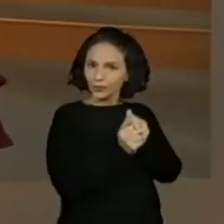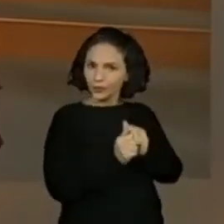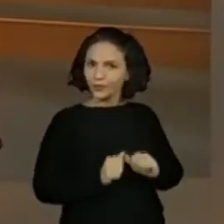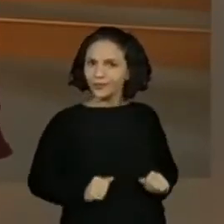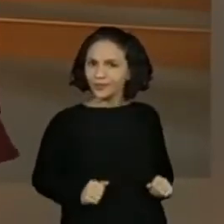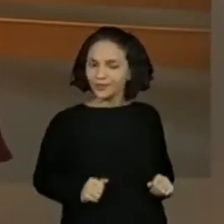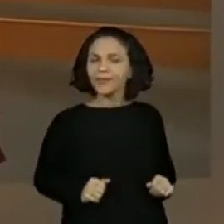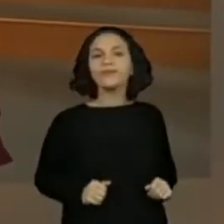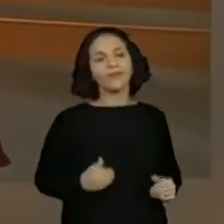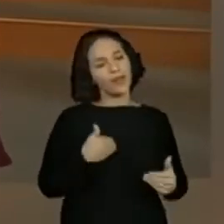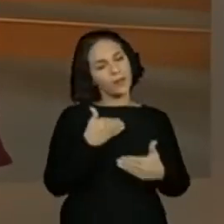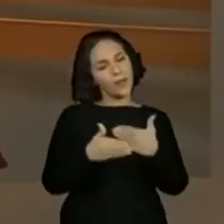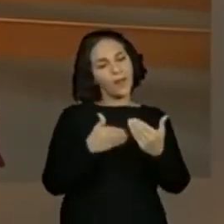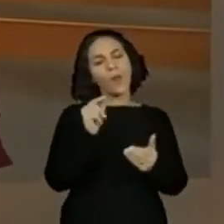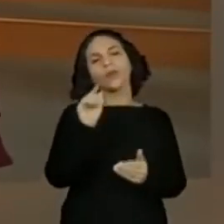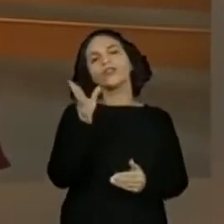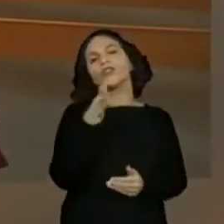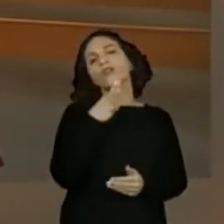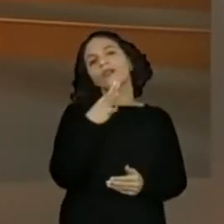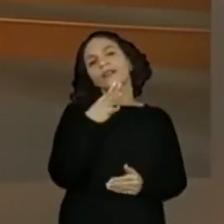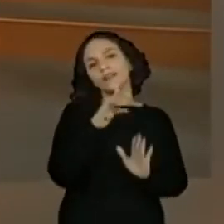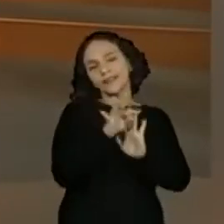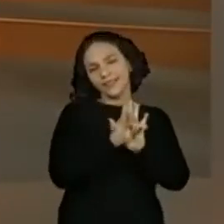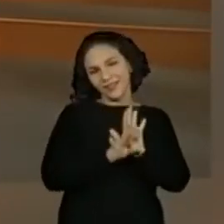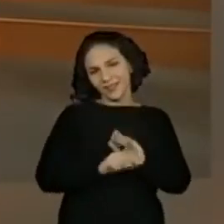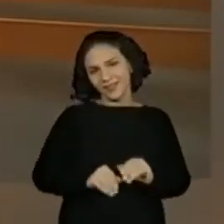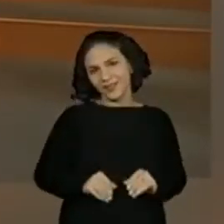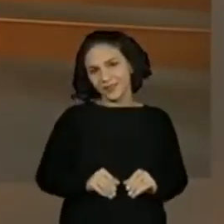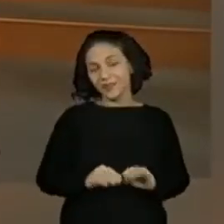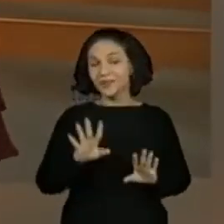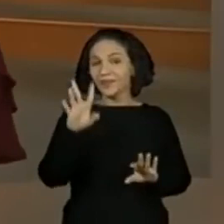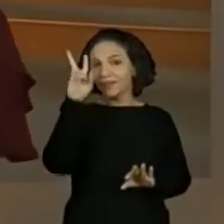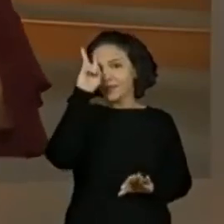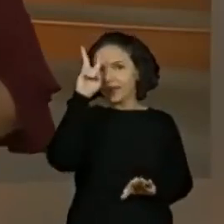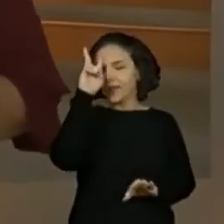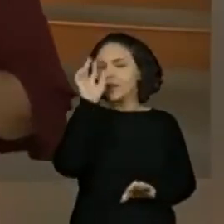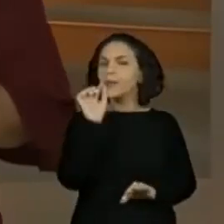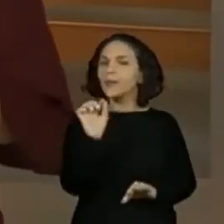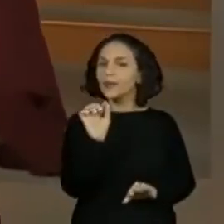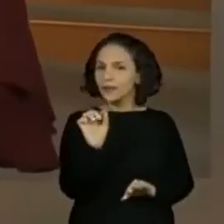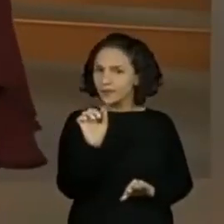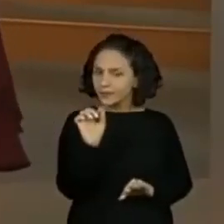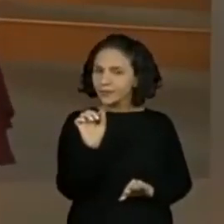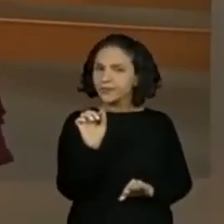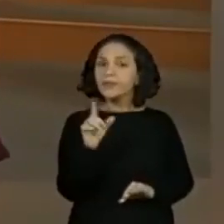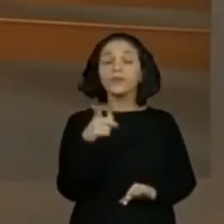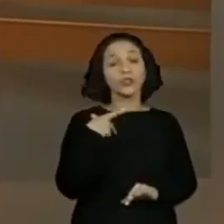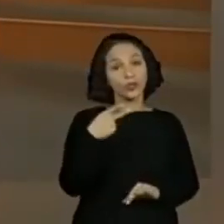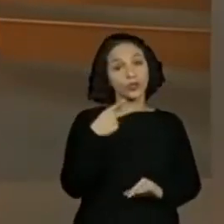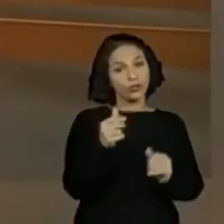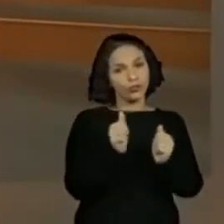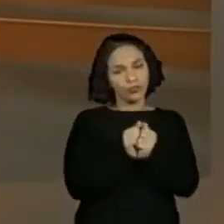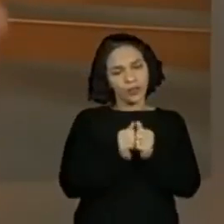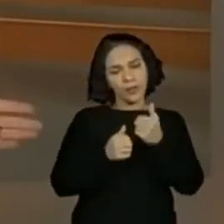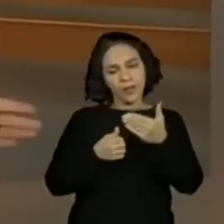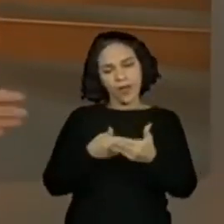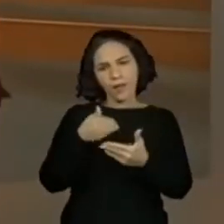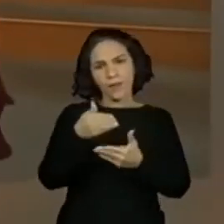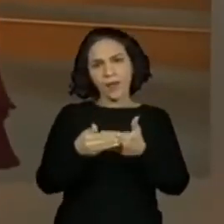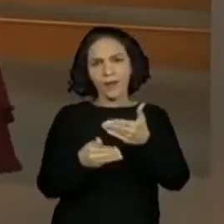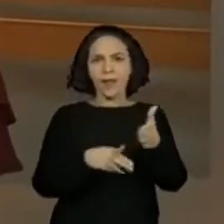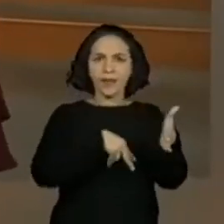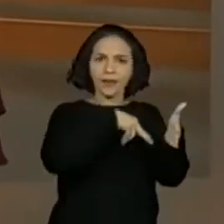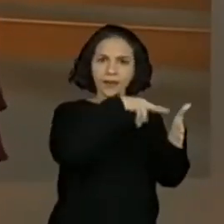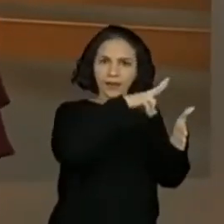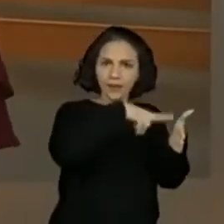para a parte conhecida do texto, tá bom? Lembrando, professores, nós vamos fazer todas as etapas, desde a leitura